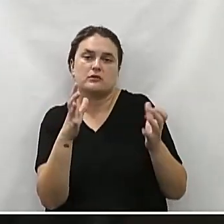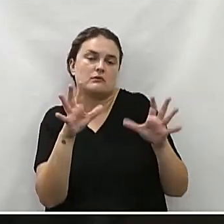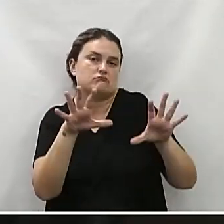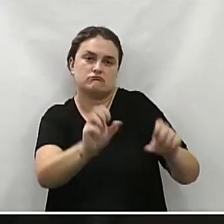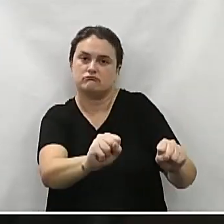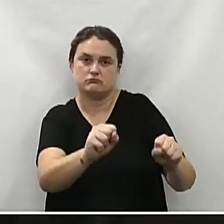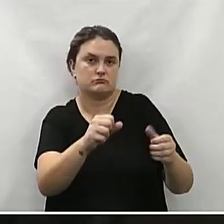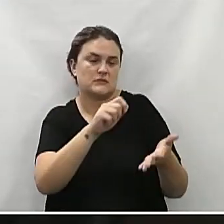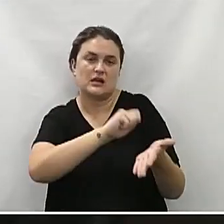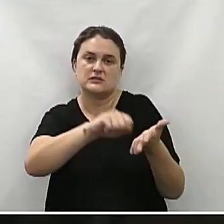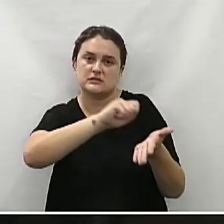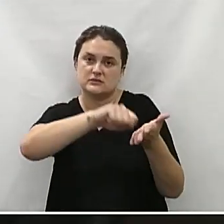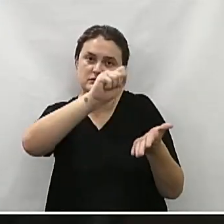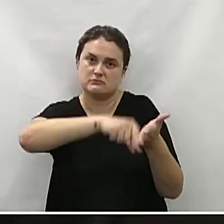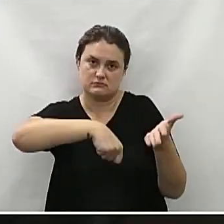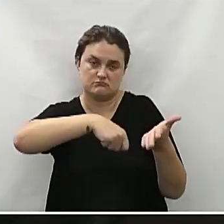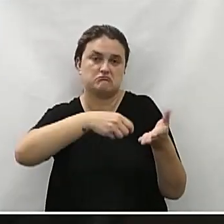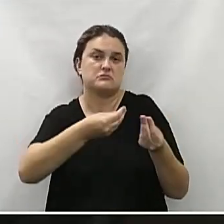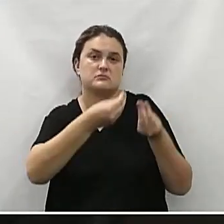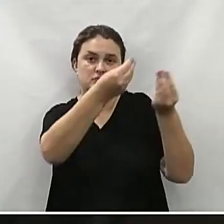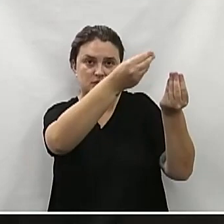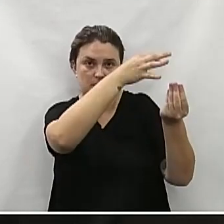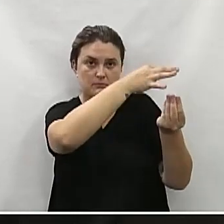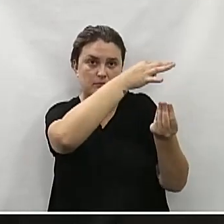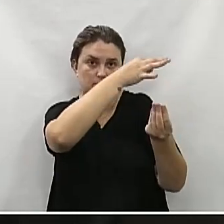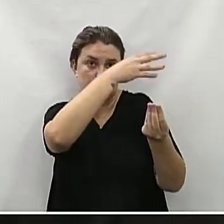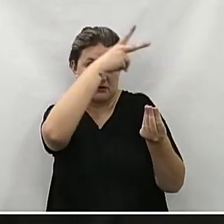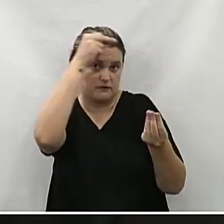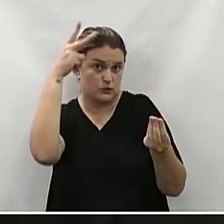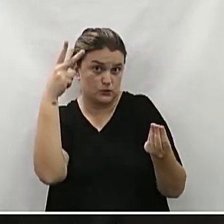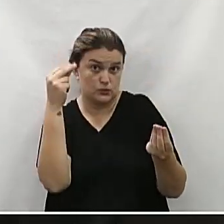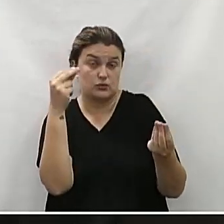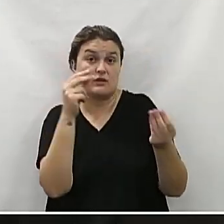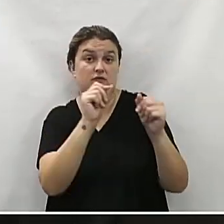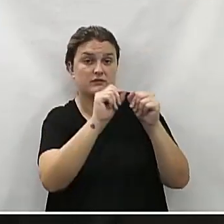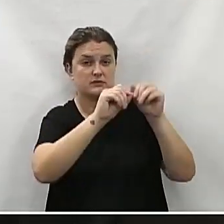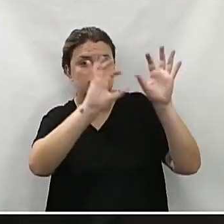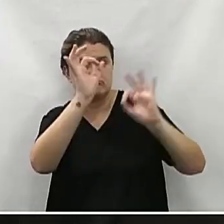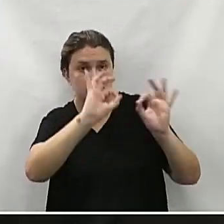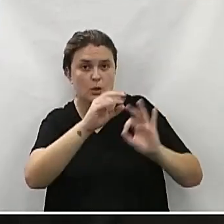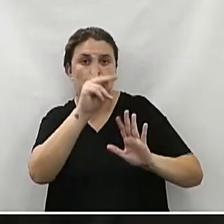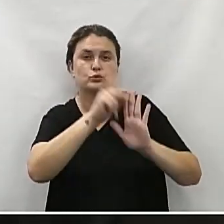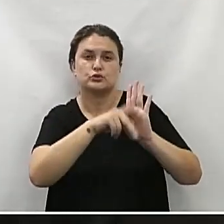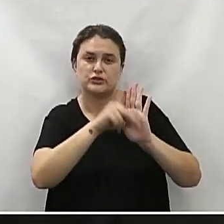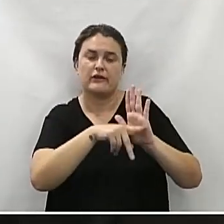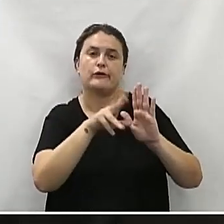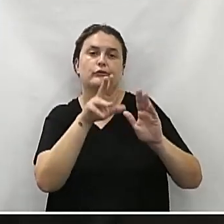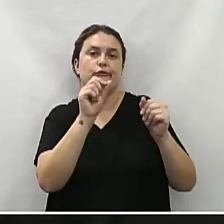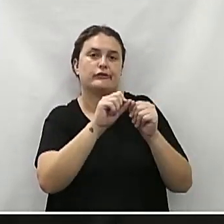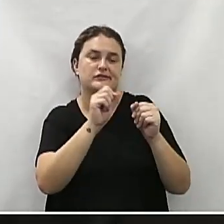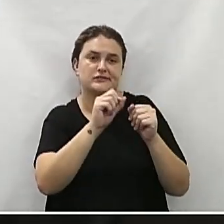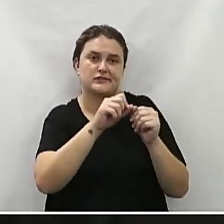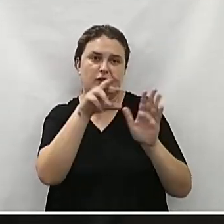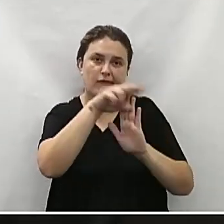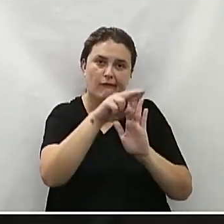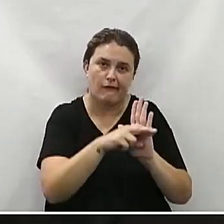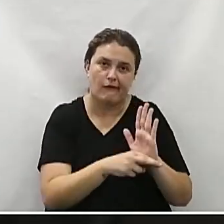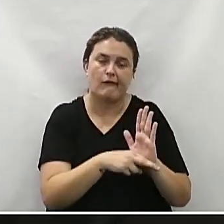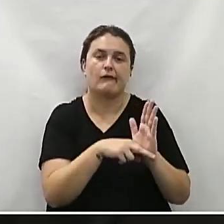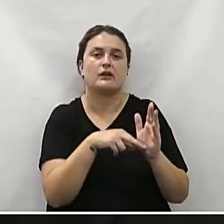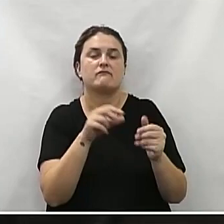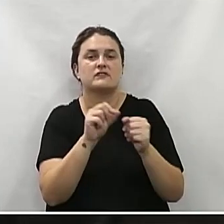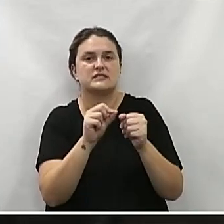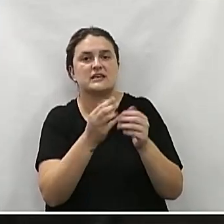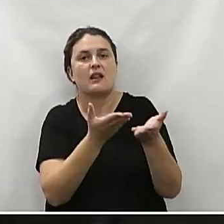vai assinar esse termo de adesão, vai encaminhar à prefeitura, a prefeitura vai elaborar todos os projetos de pavimentação,